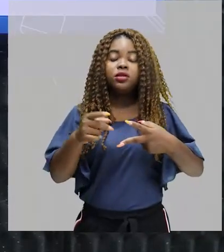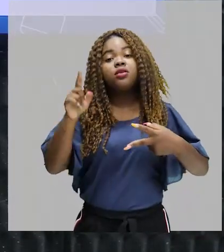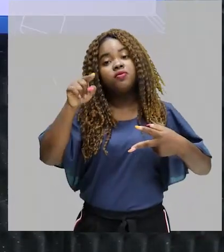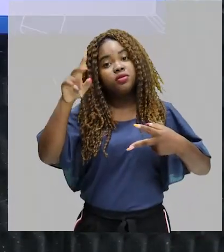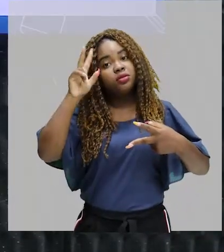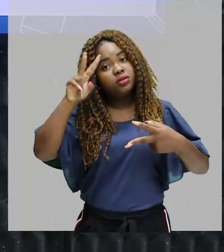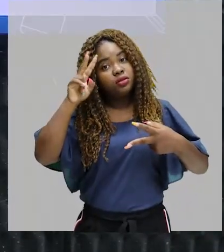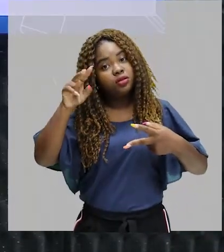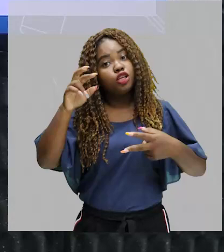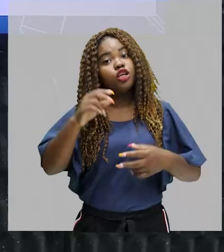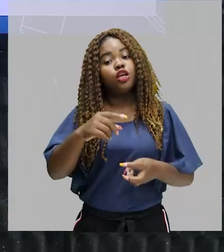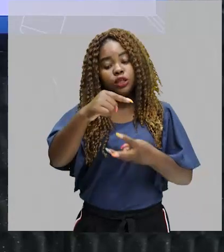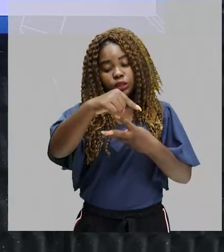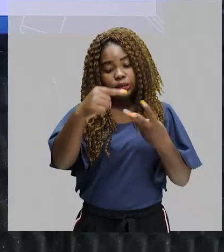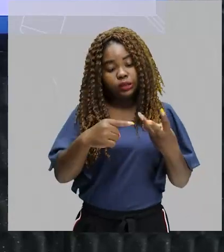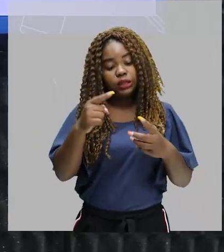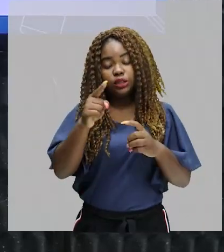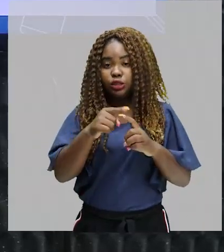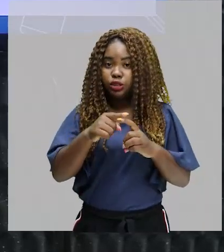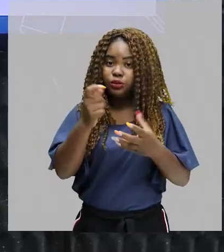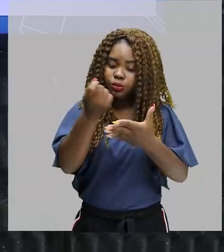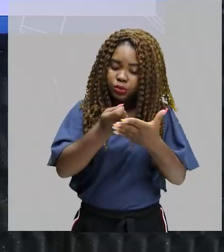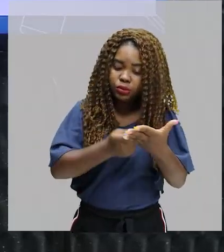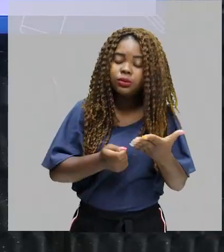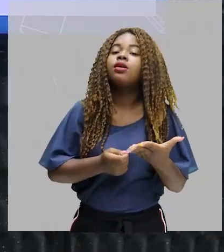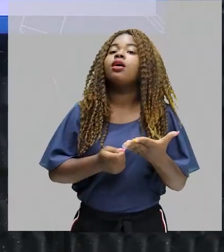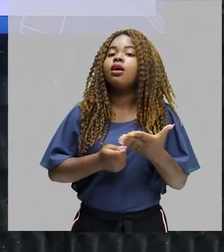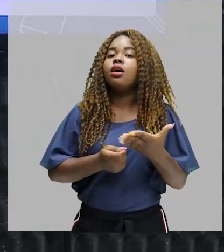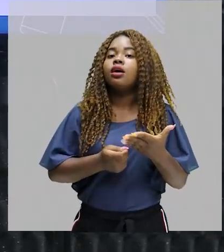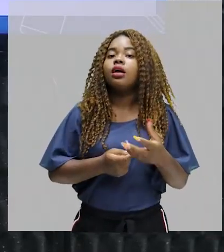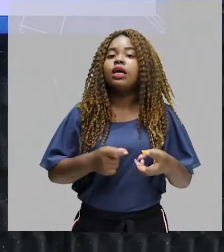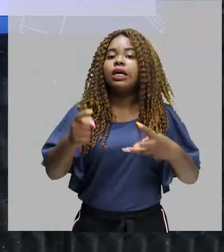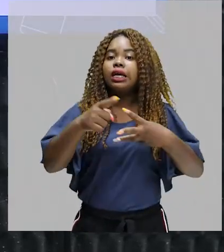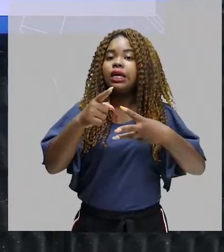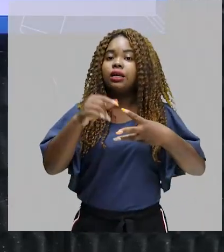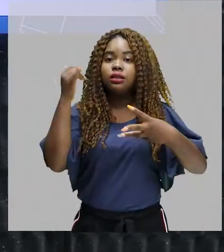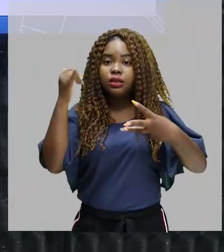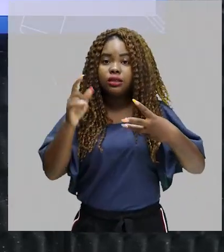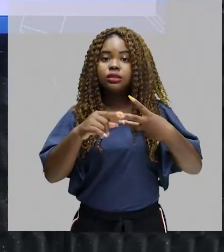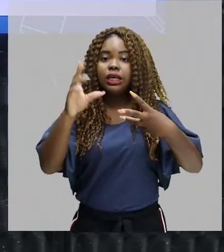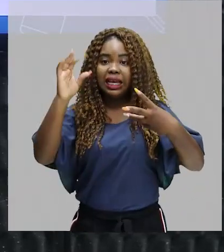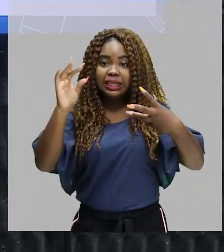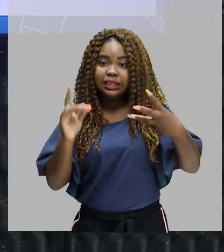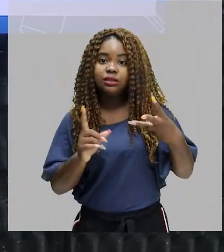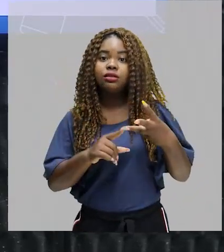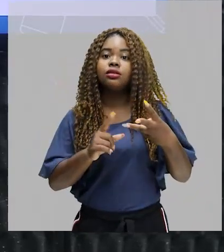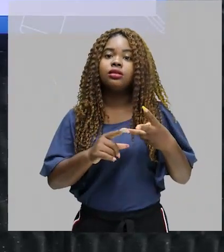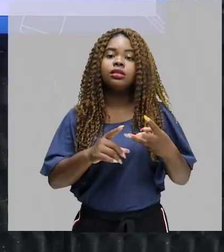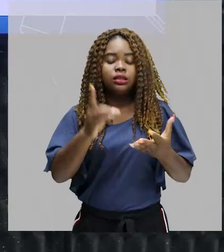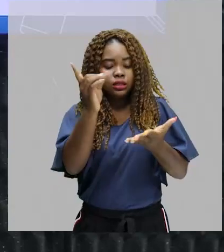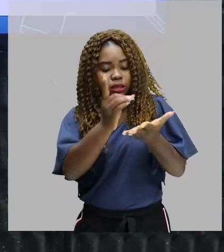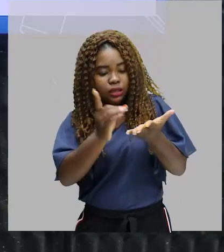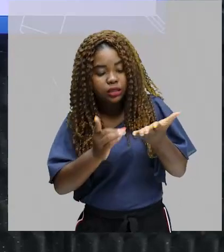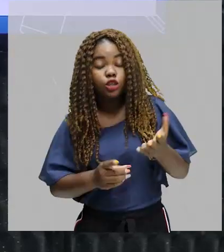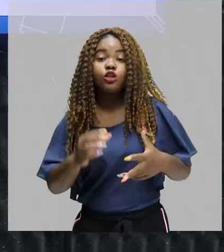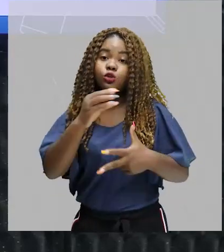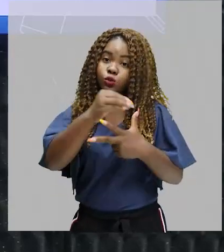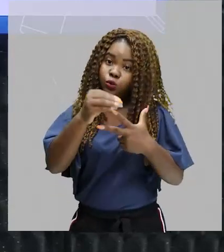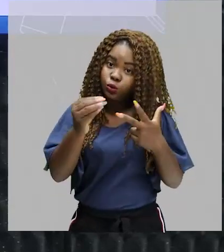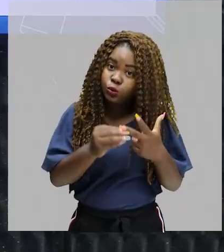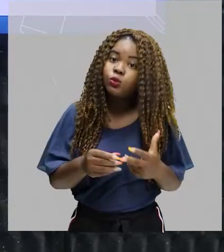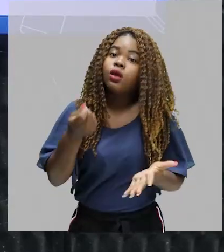lembrar quais são as três modalidades de escrita, narração, a descrição e a dissertação. No Enem é muito cobrado a